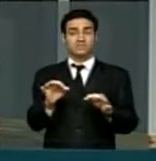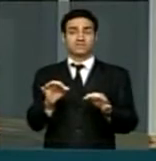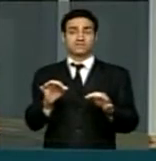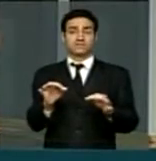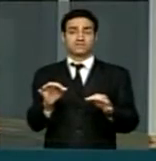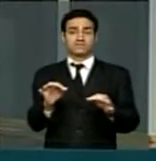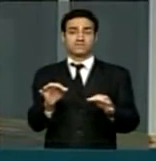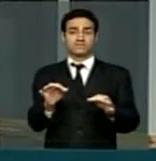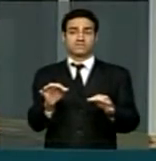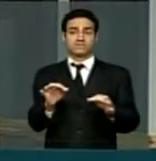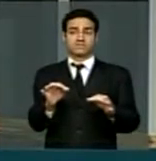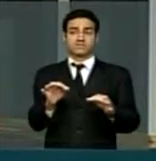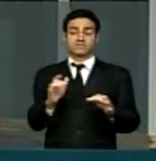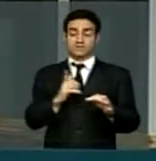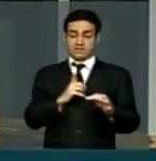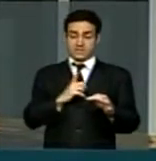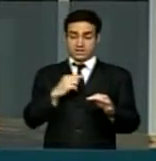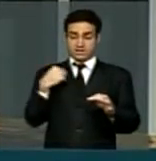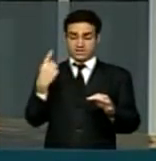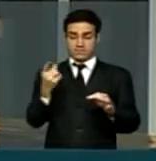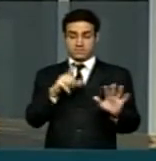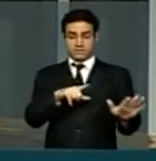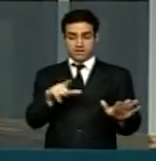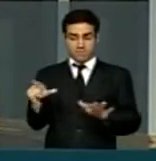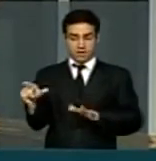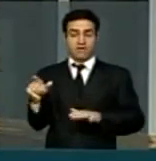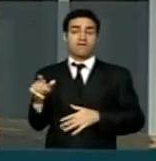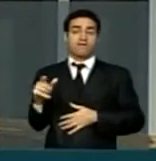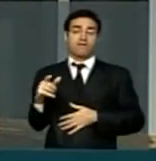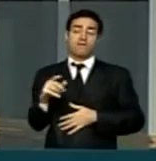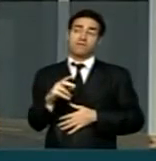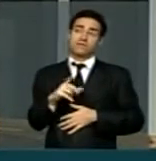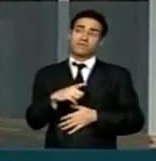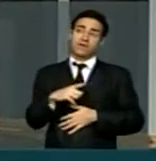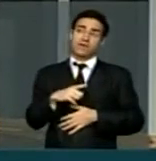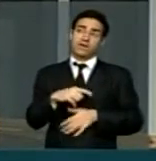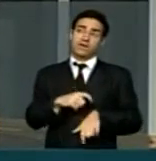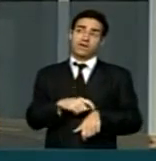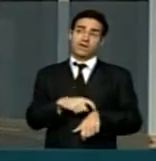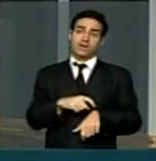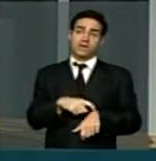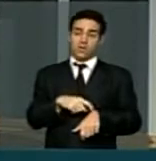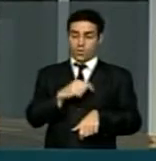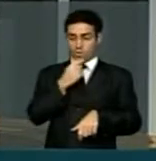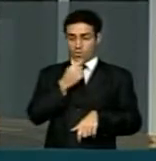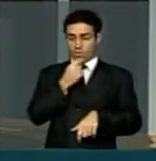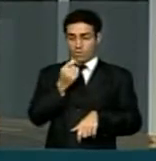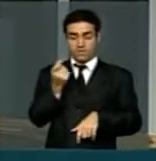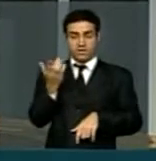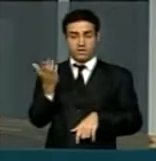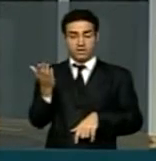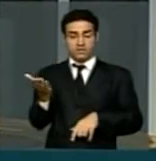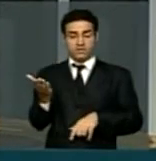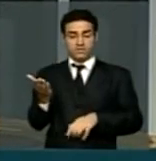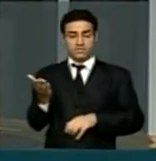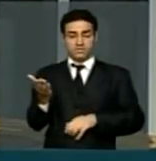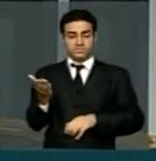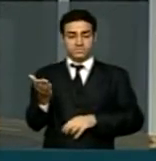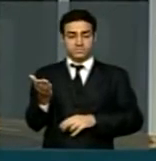olharmos que na próxima semana nós temos exatamente um homem que está sendo mandado